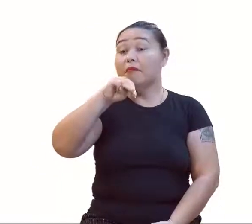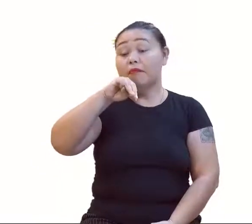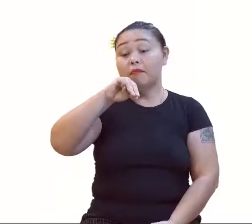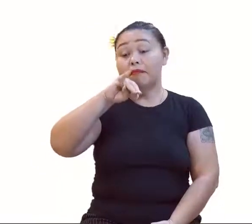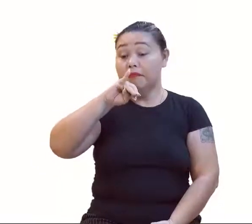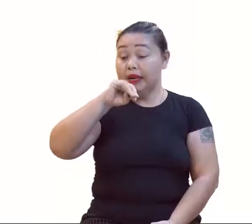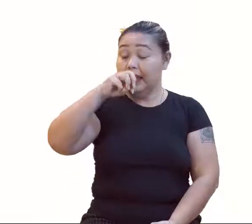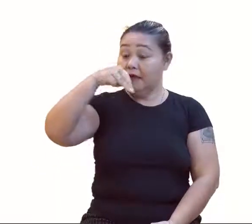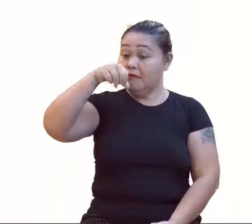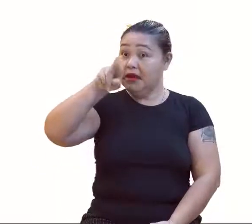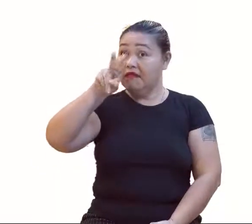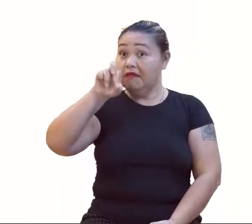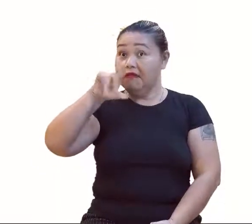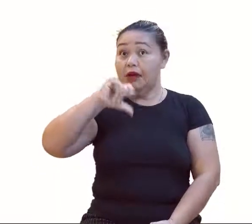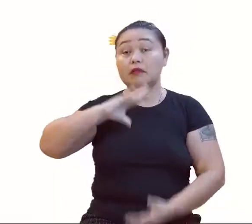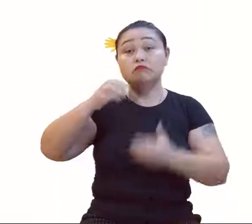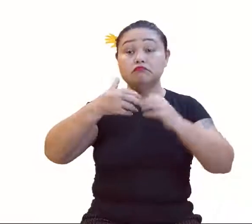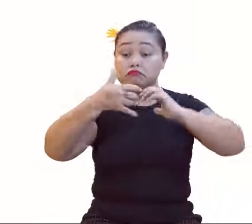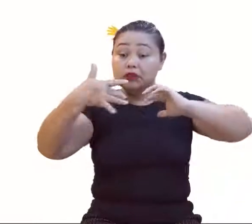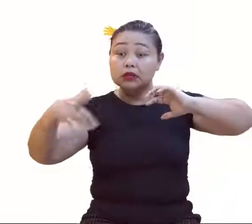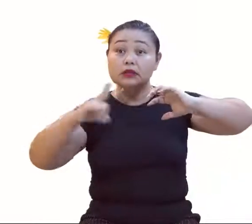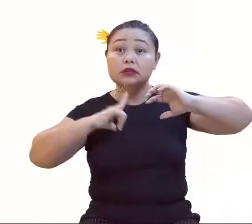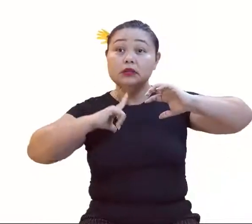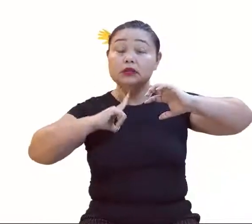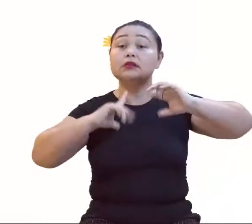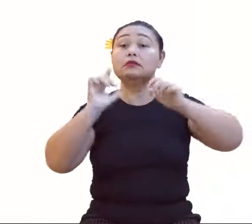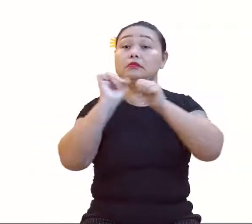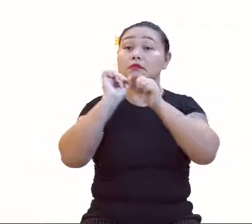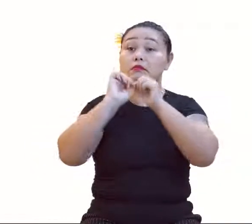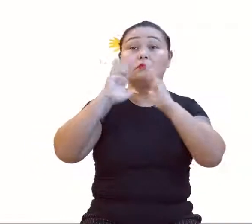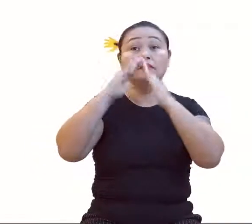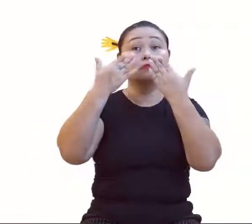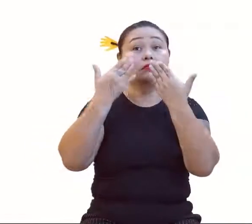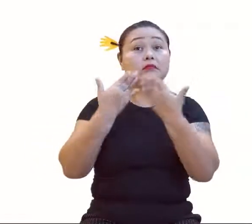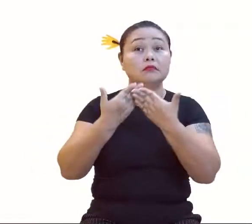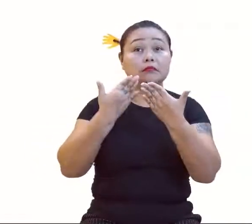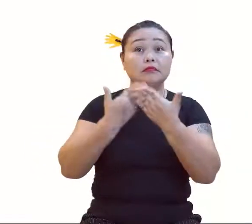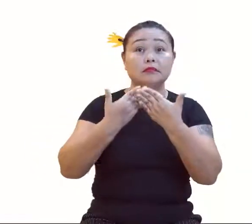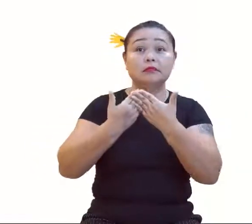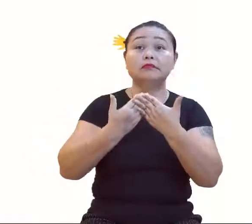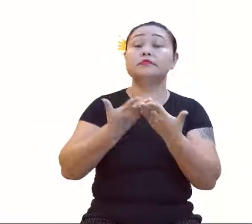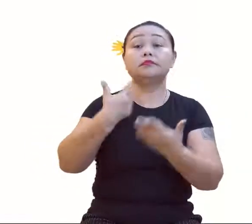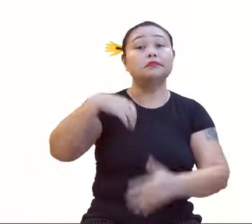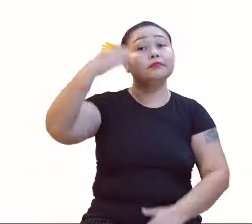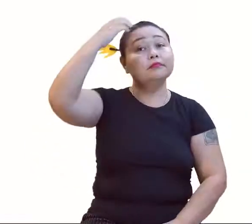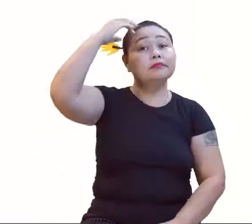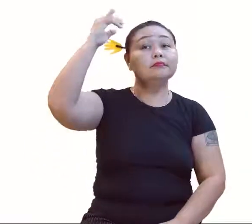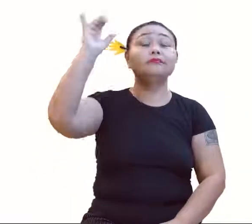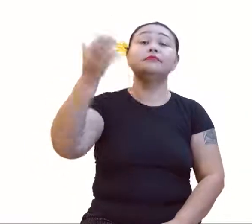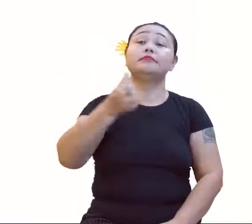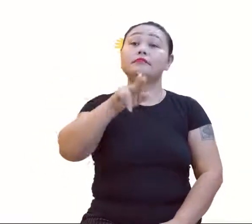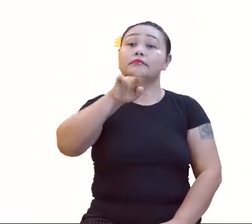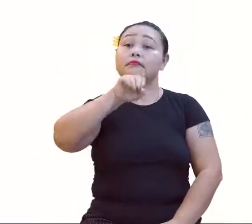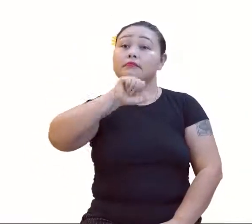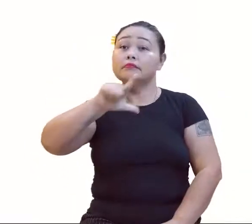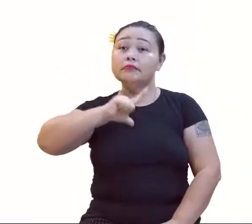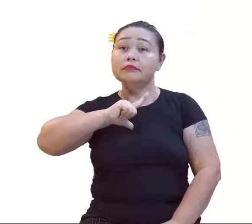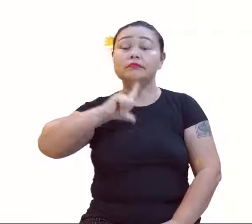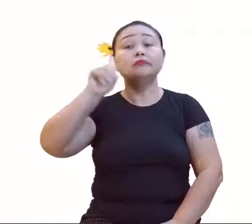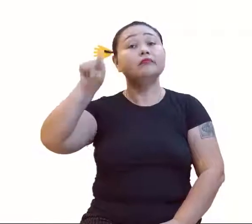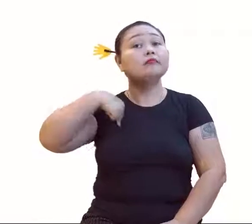extensão da Escola Princesa Isabel. Onde fica? São Miguel do Guaporé. Muito bem. E a Escola